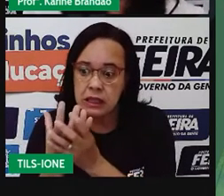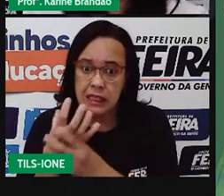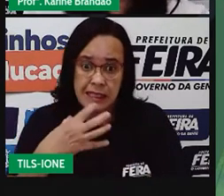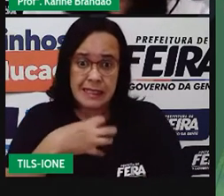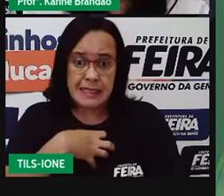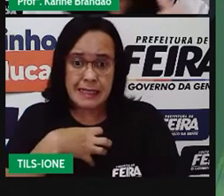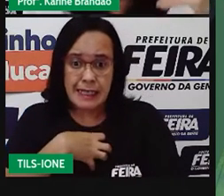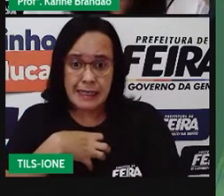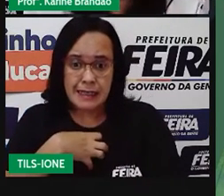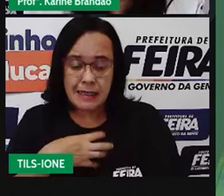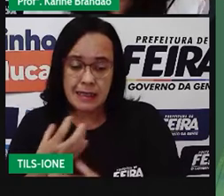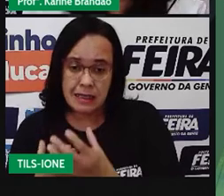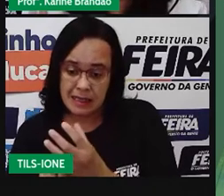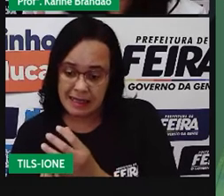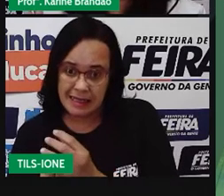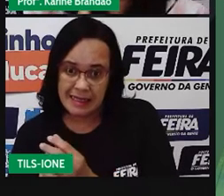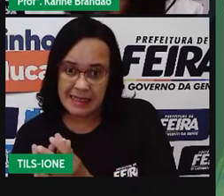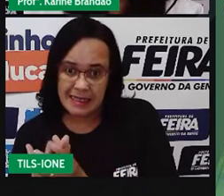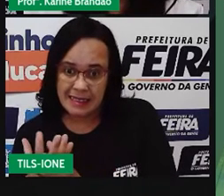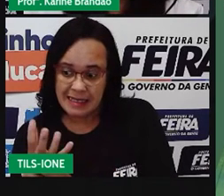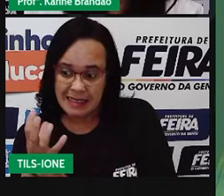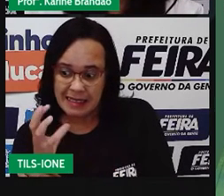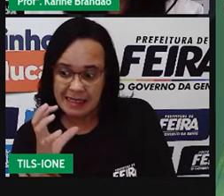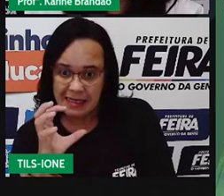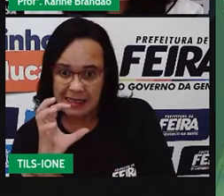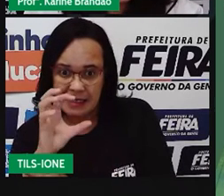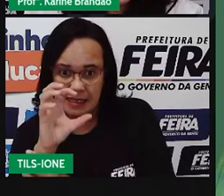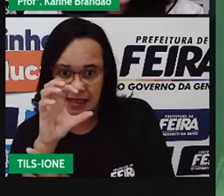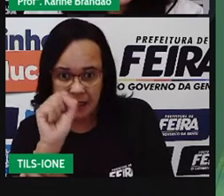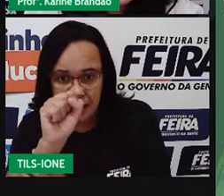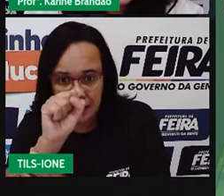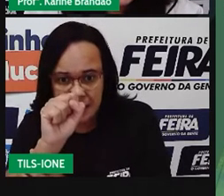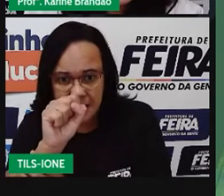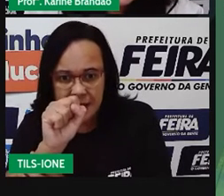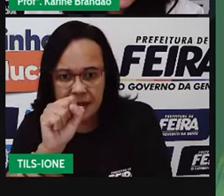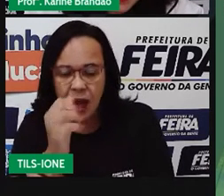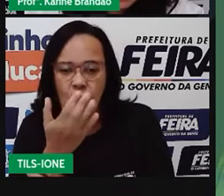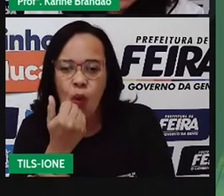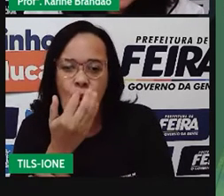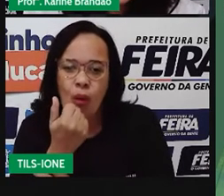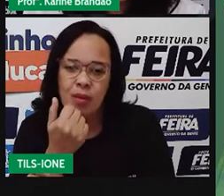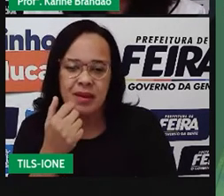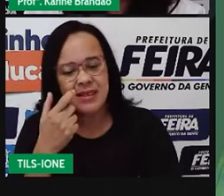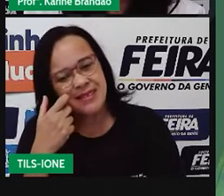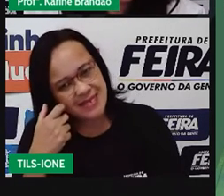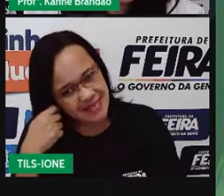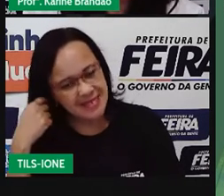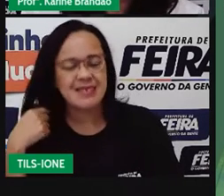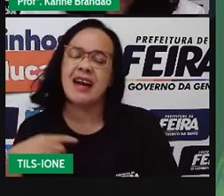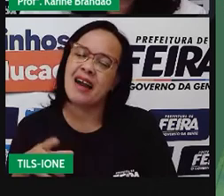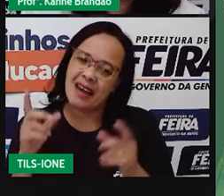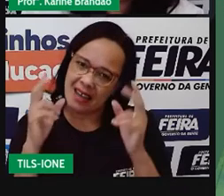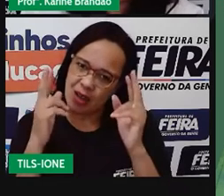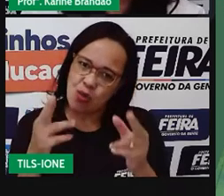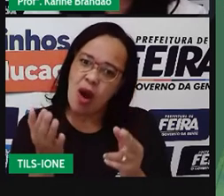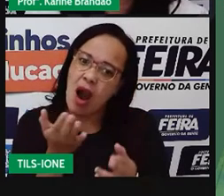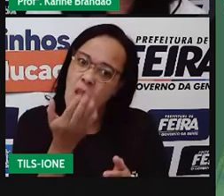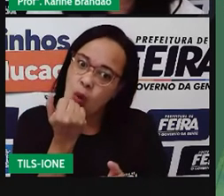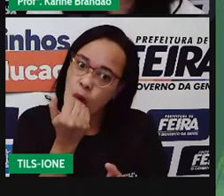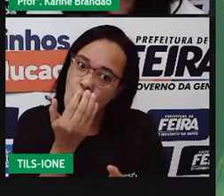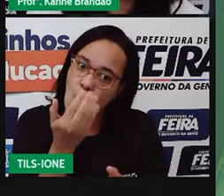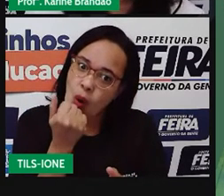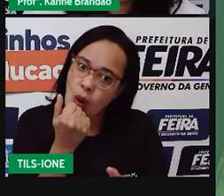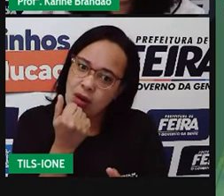hora que esse estímulo é tanto que ela fecha completamente, certo? E aí, aprisiona e depois vai